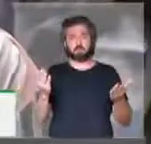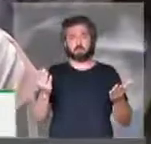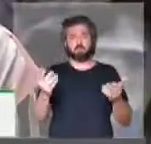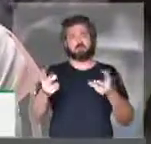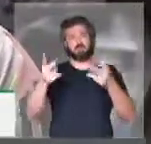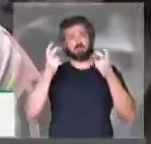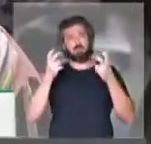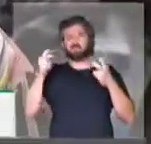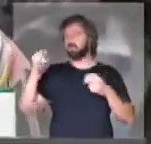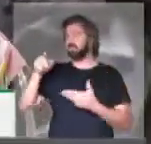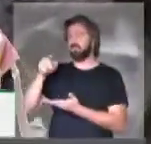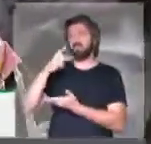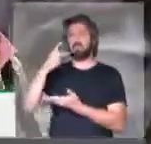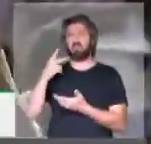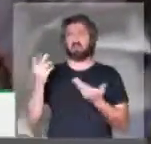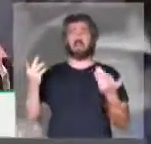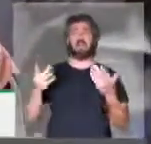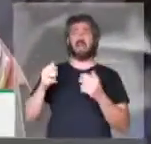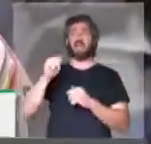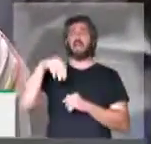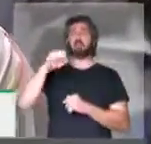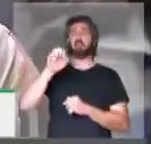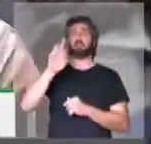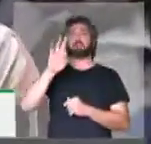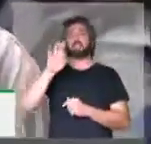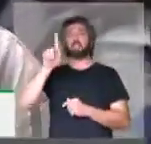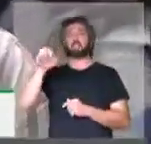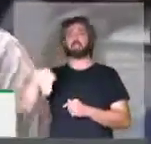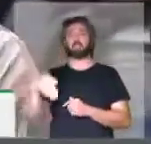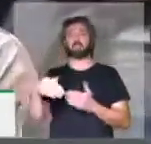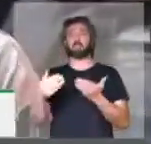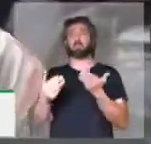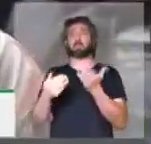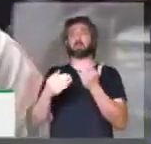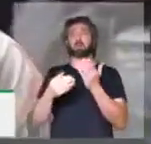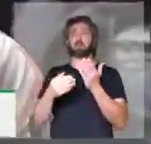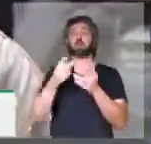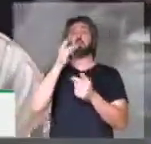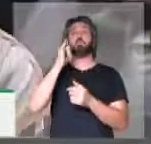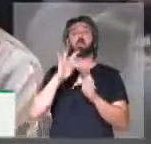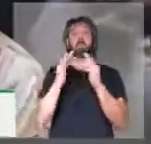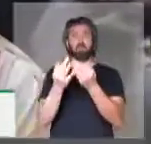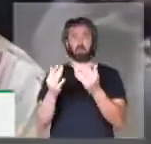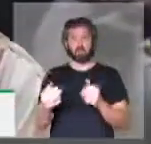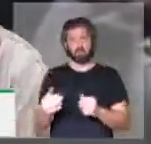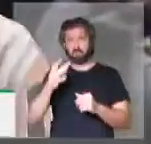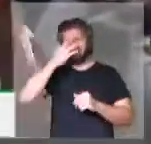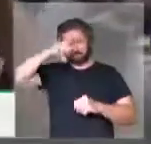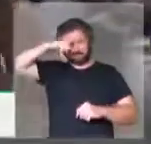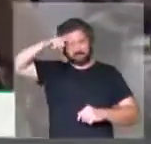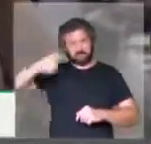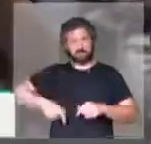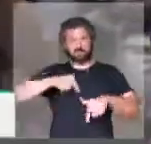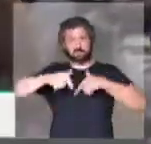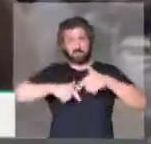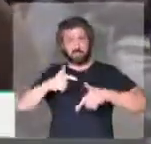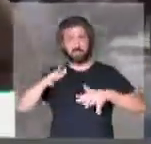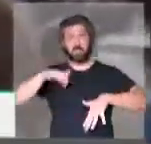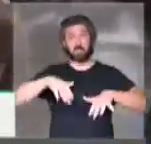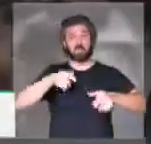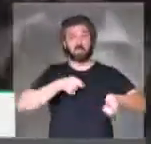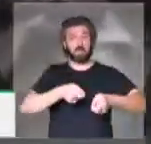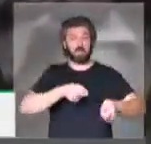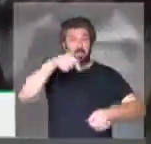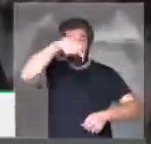Veja, fala-se aqui em amostragem. Eu quero saber aquele pai de família, trabalhador, às vezes da